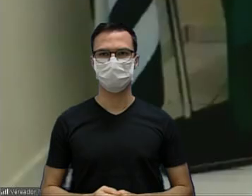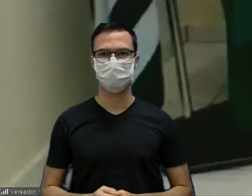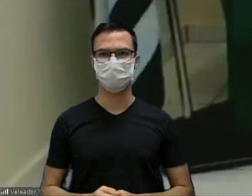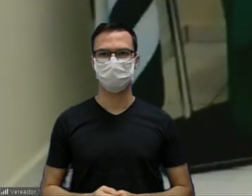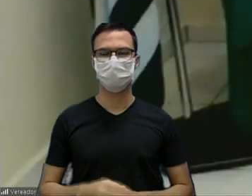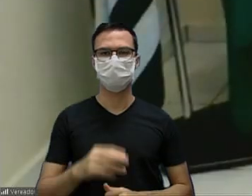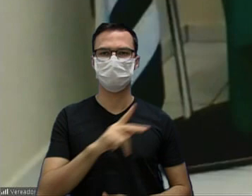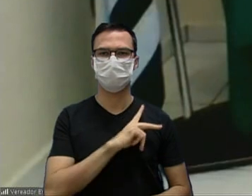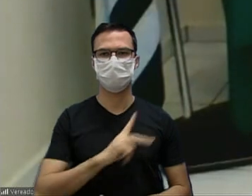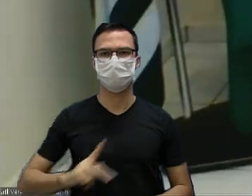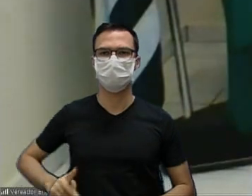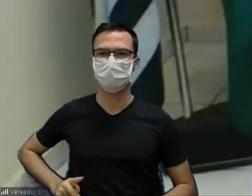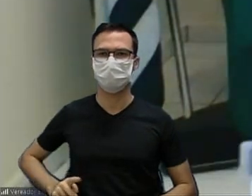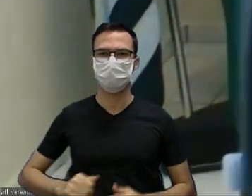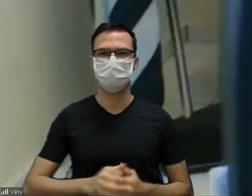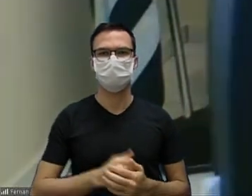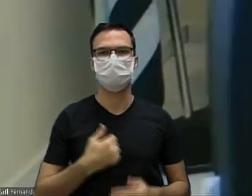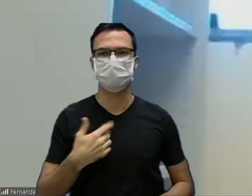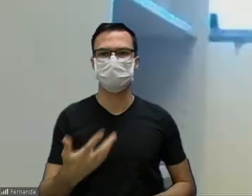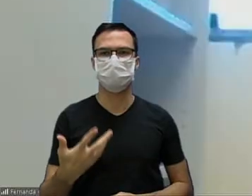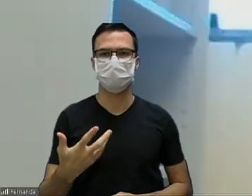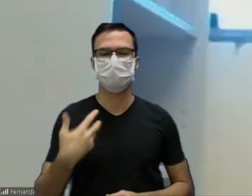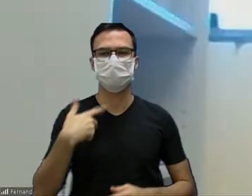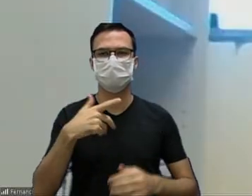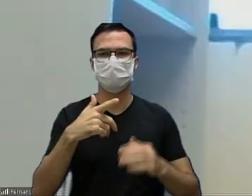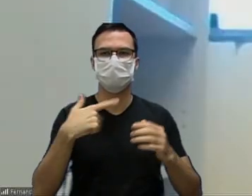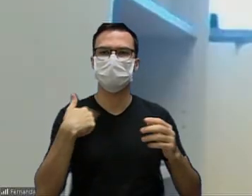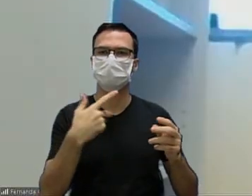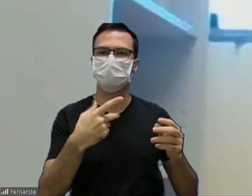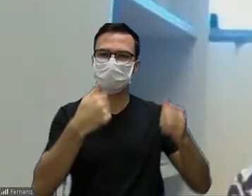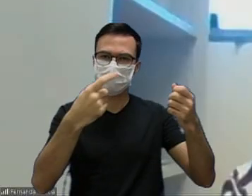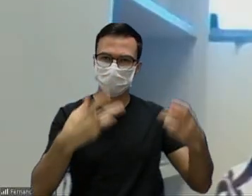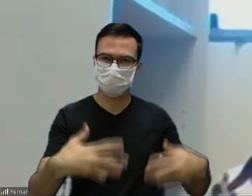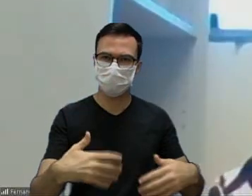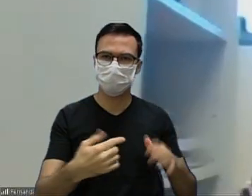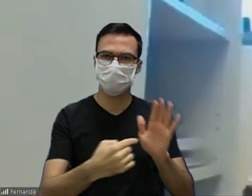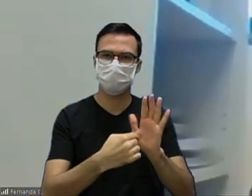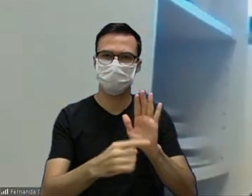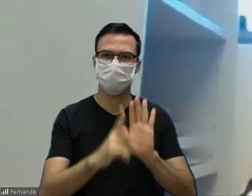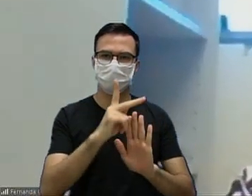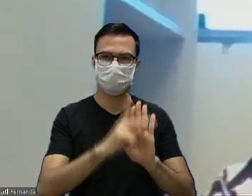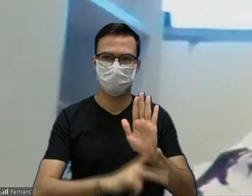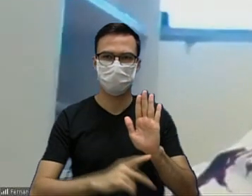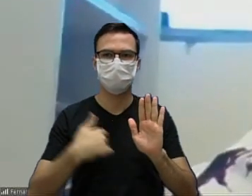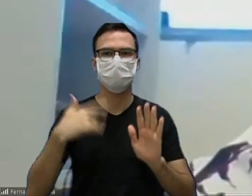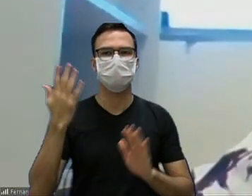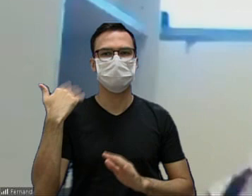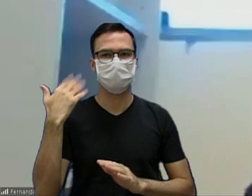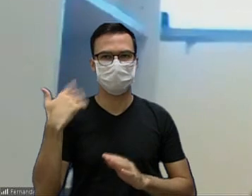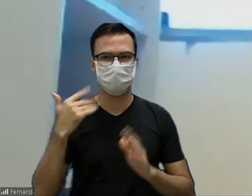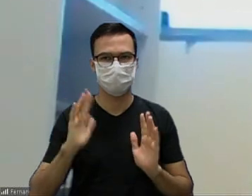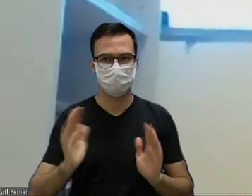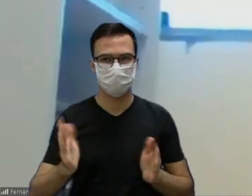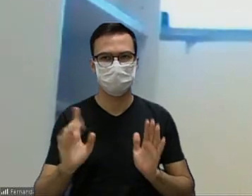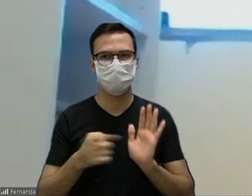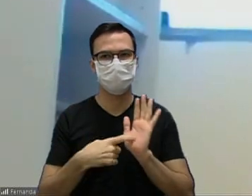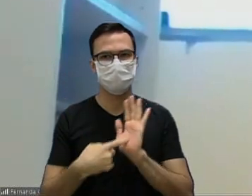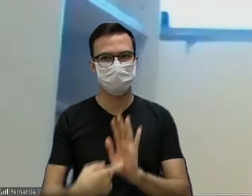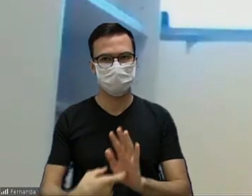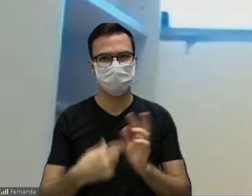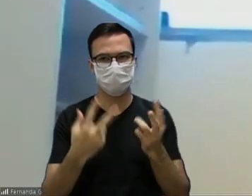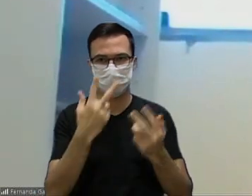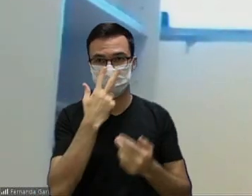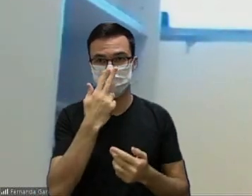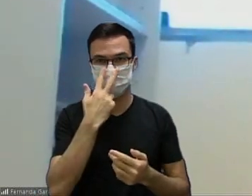presidente eu gostaria de fazer uma observação esse projeto eu já apresentei outros projetos